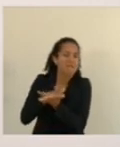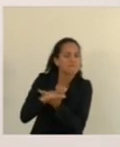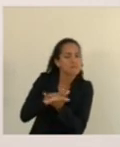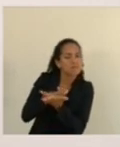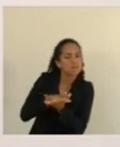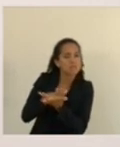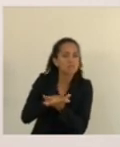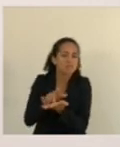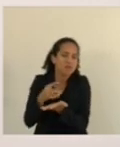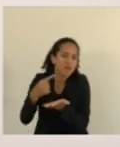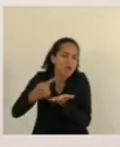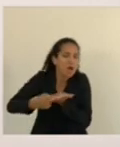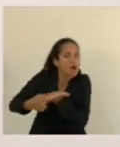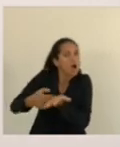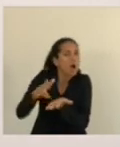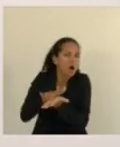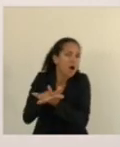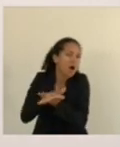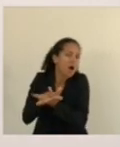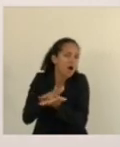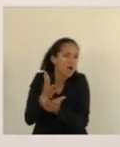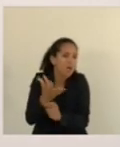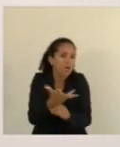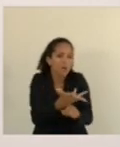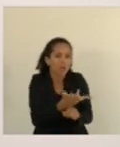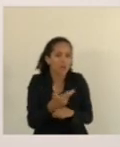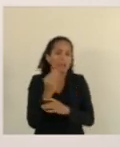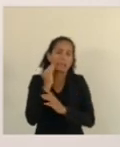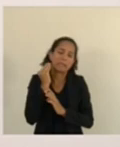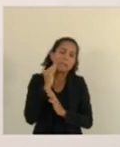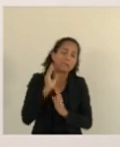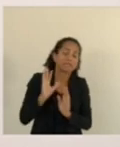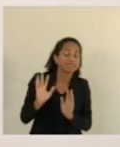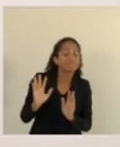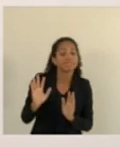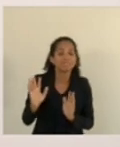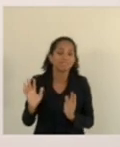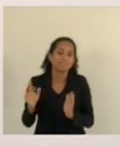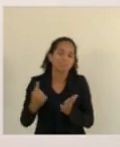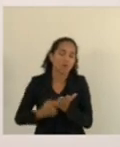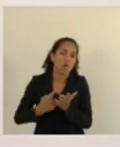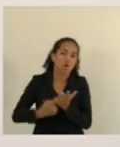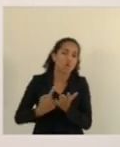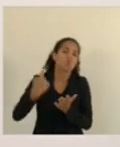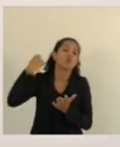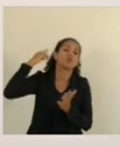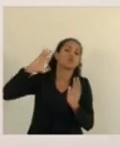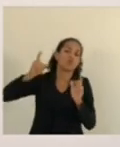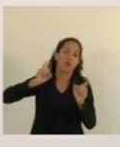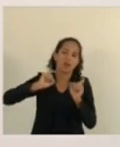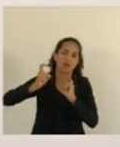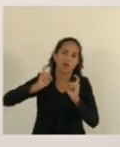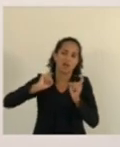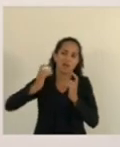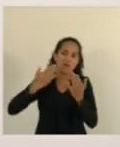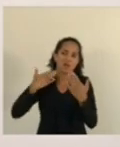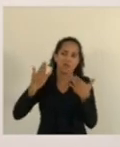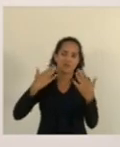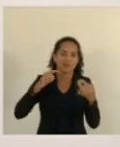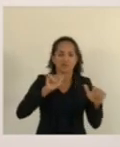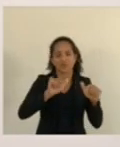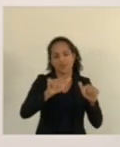pseudo cumprimento desses acordos feitos lá atrás com esses